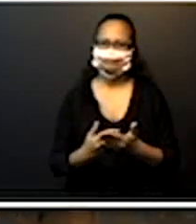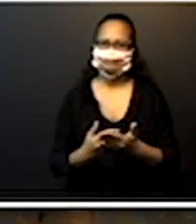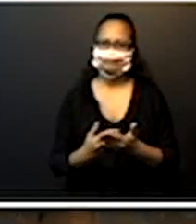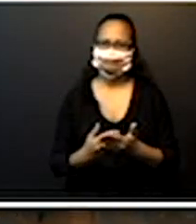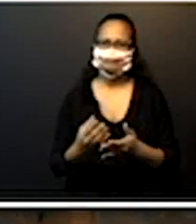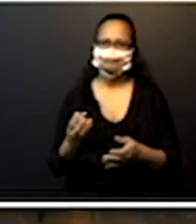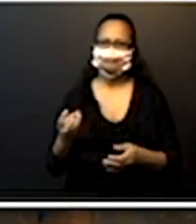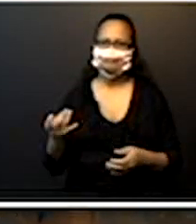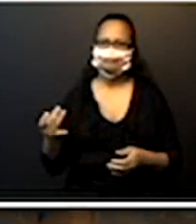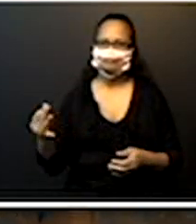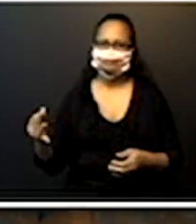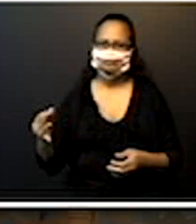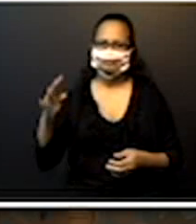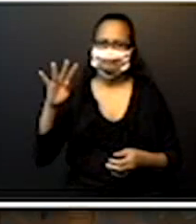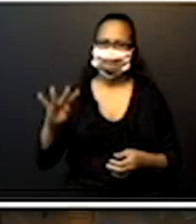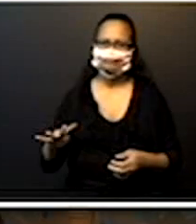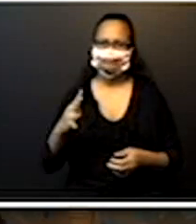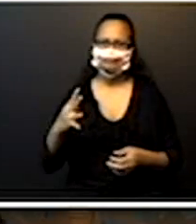numeração decimal